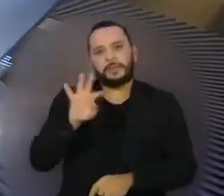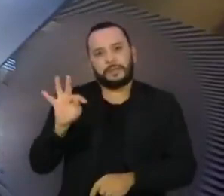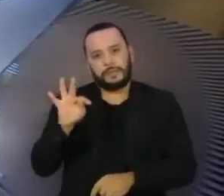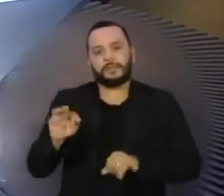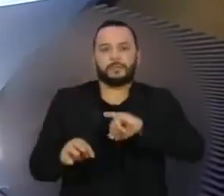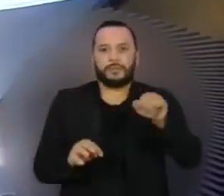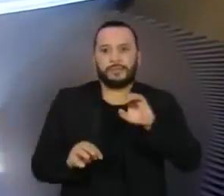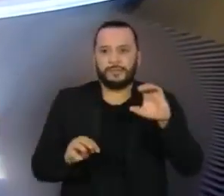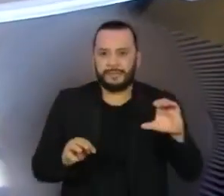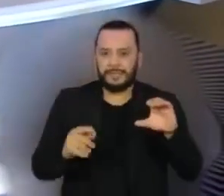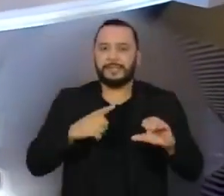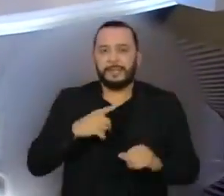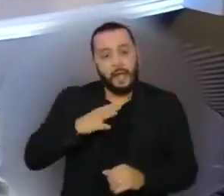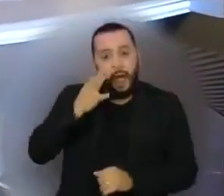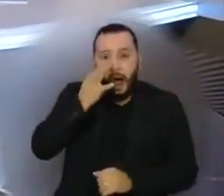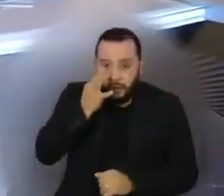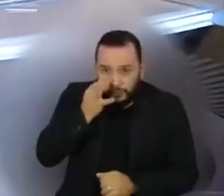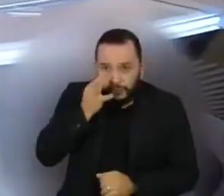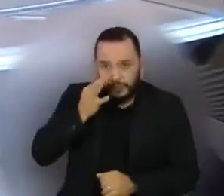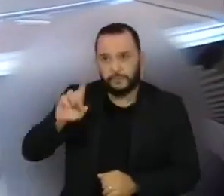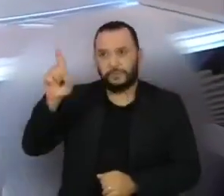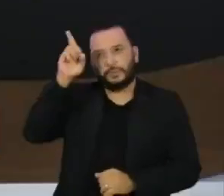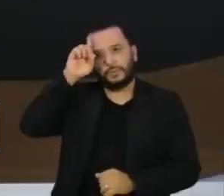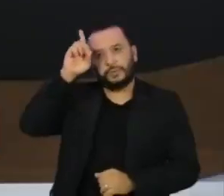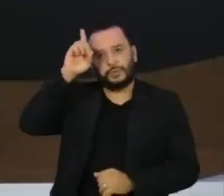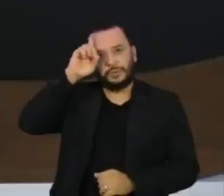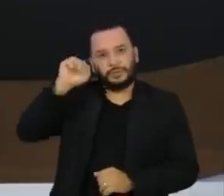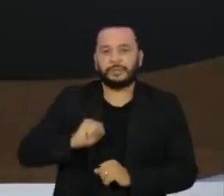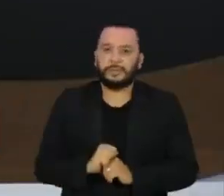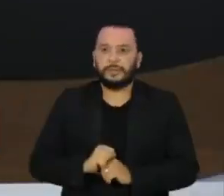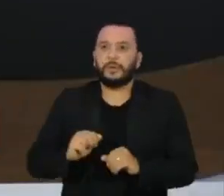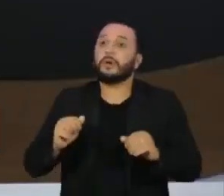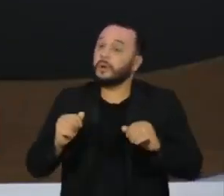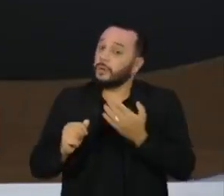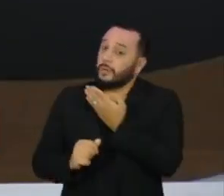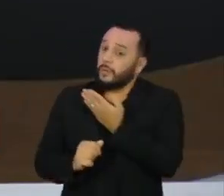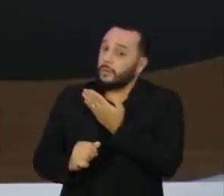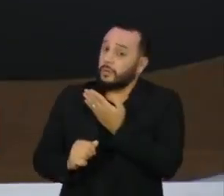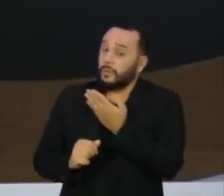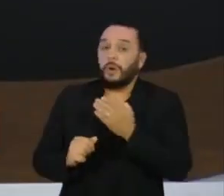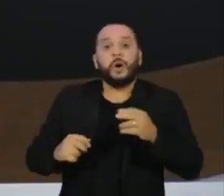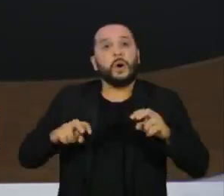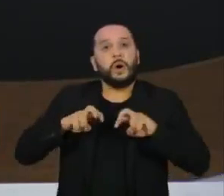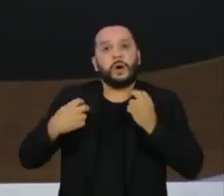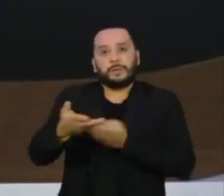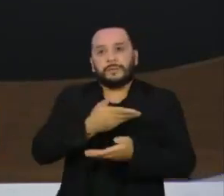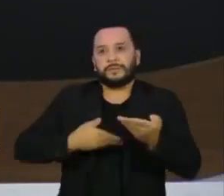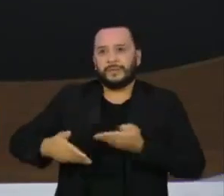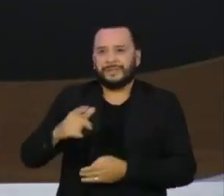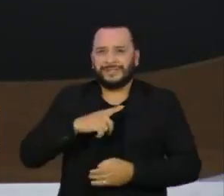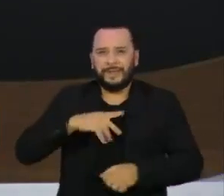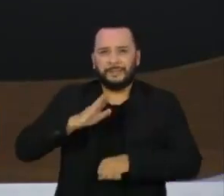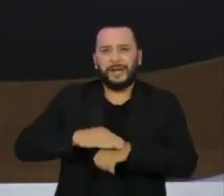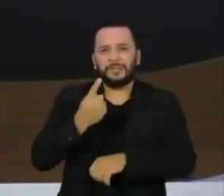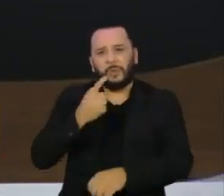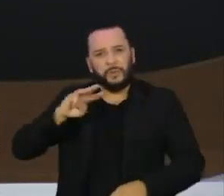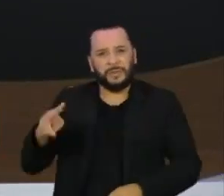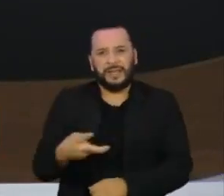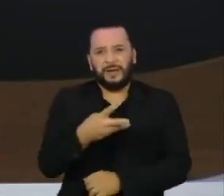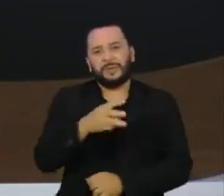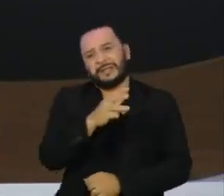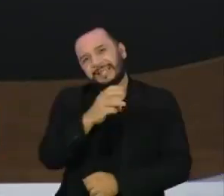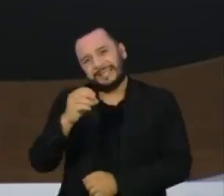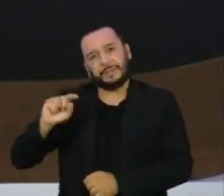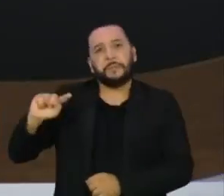Tarde são transmitidos ao vivo, todos os dias. O Roda Viva, por exemplo, já alcançou mais de 1 milhão e 300